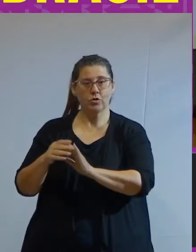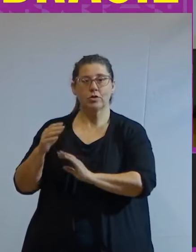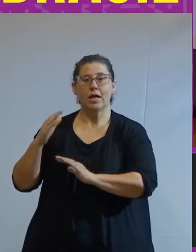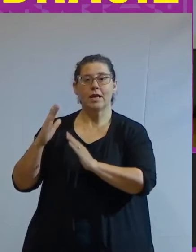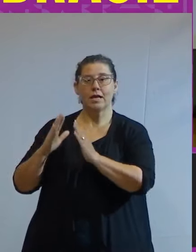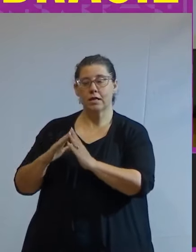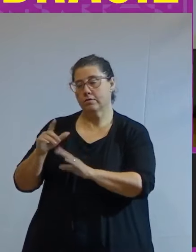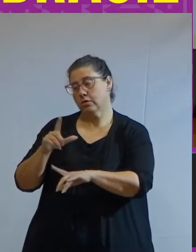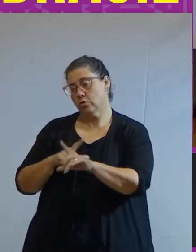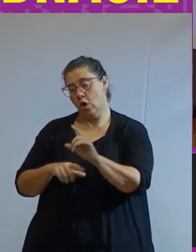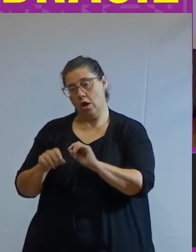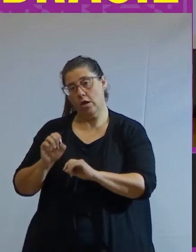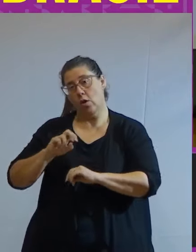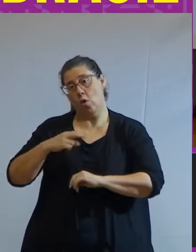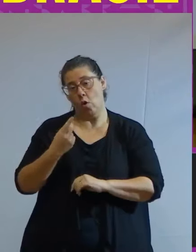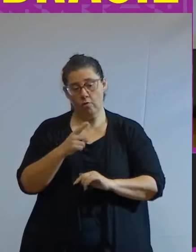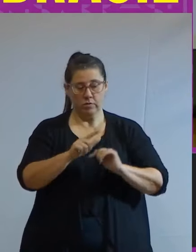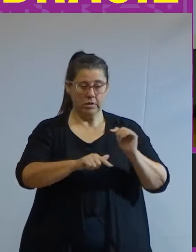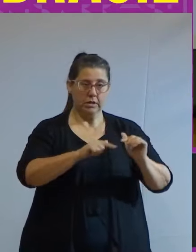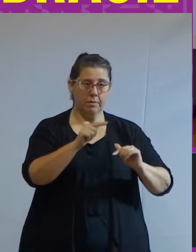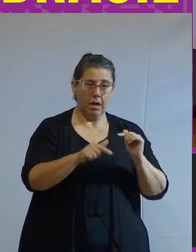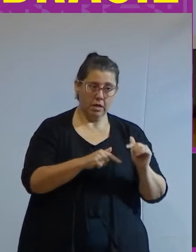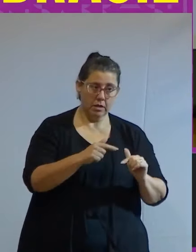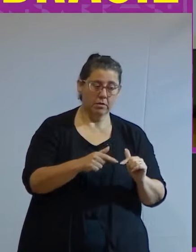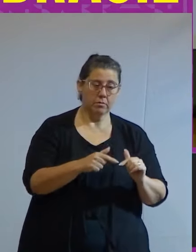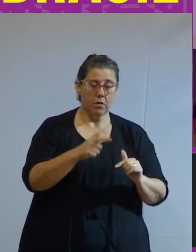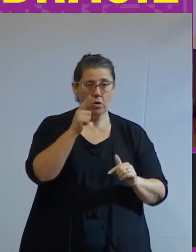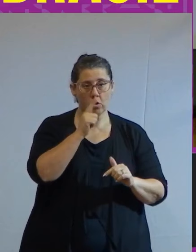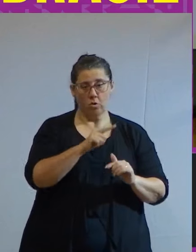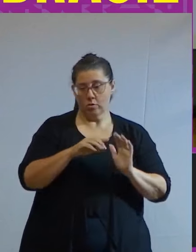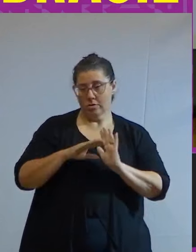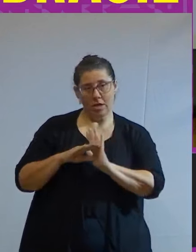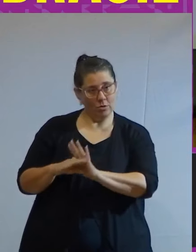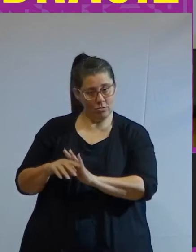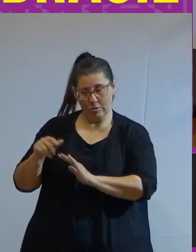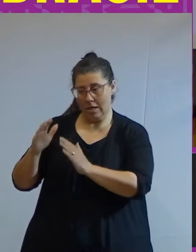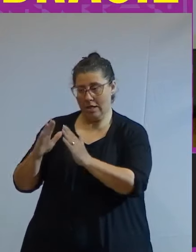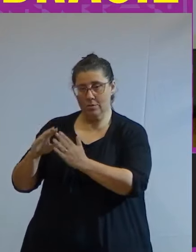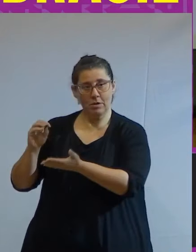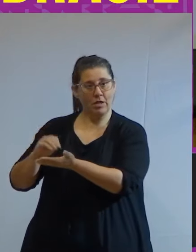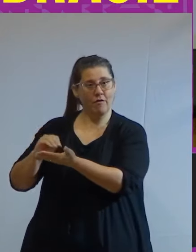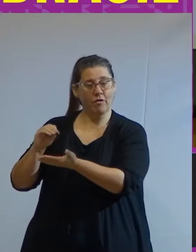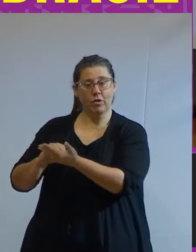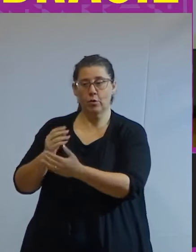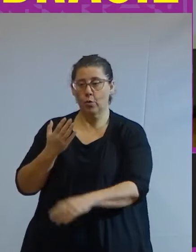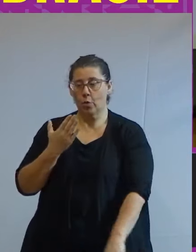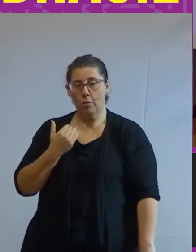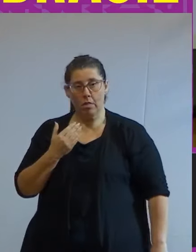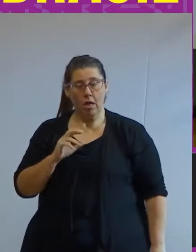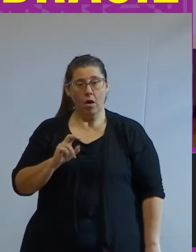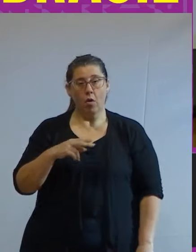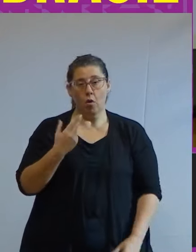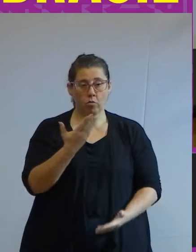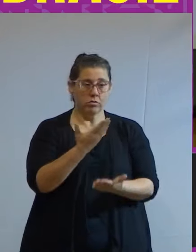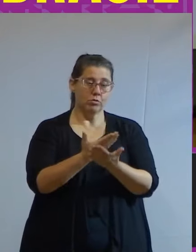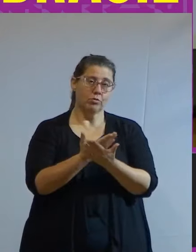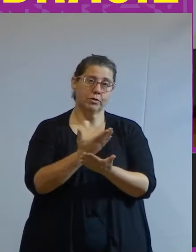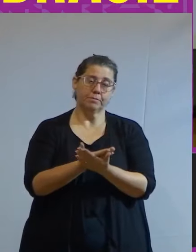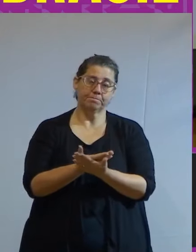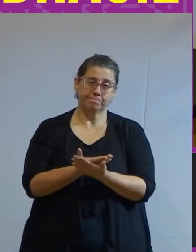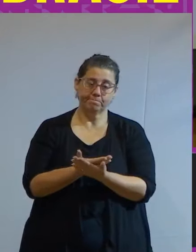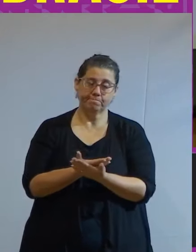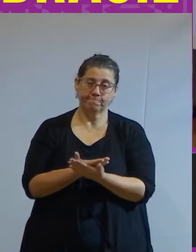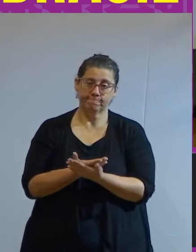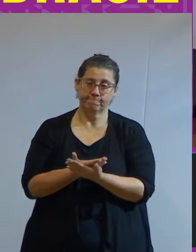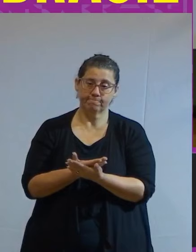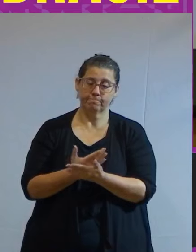uma escolha ou você trabalha para conseguir ajudar em casa porque está faltando coisas ou você estuda e